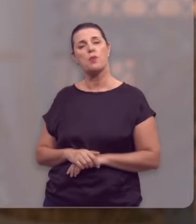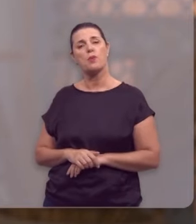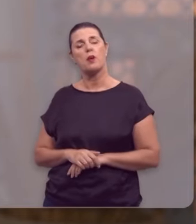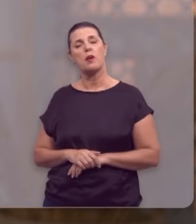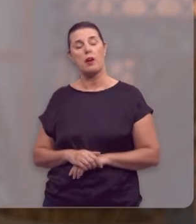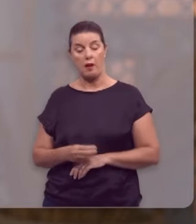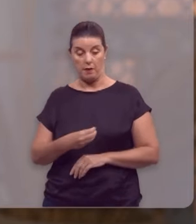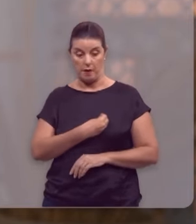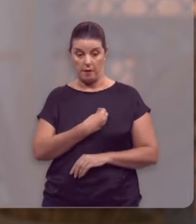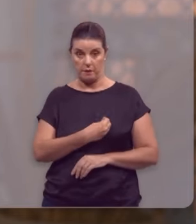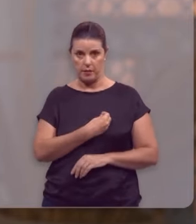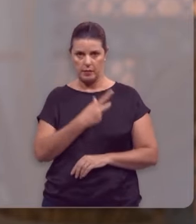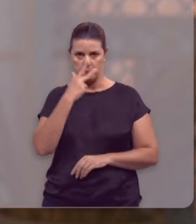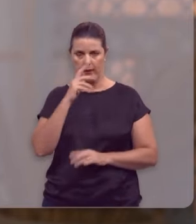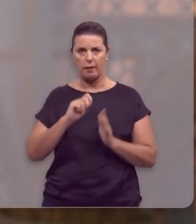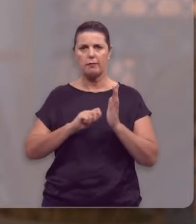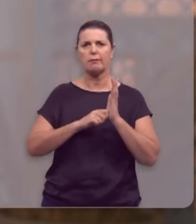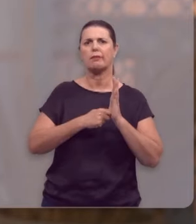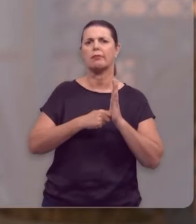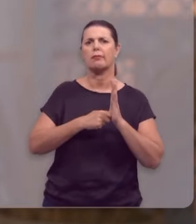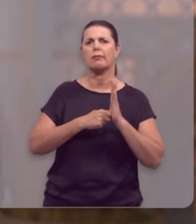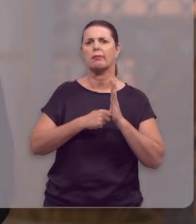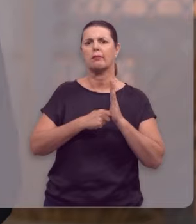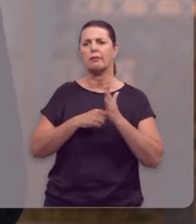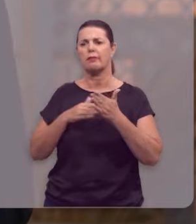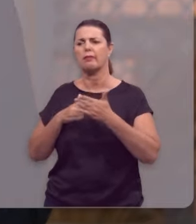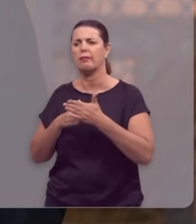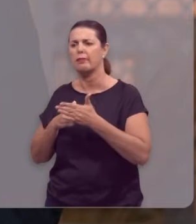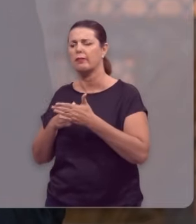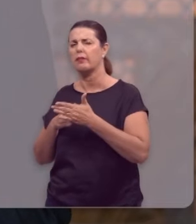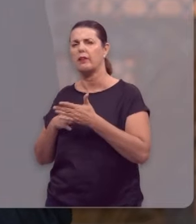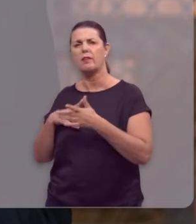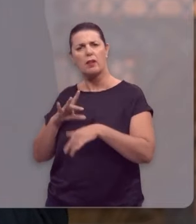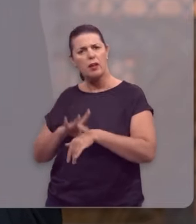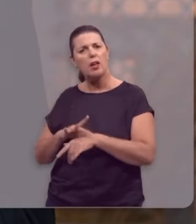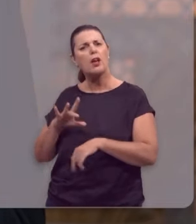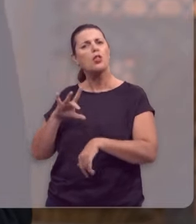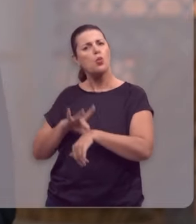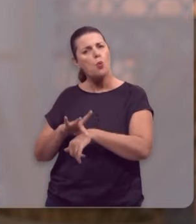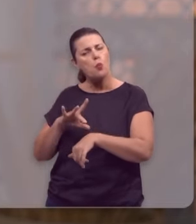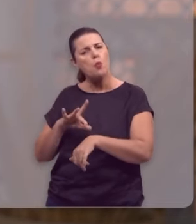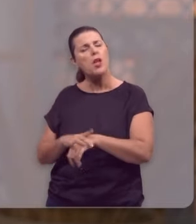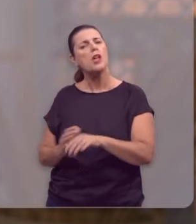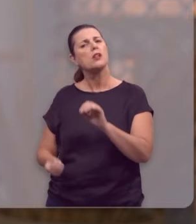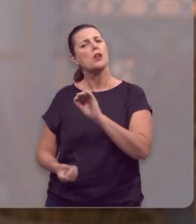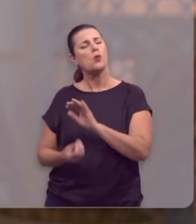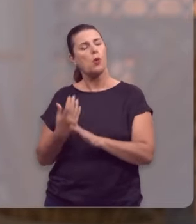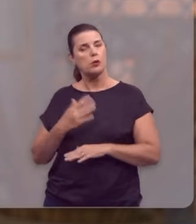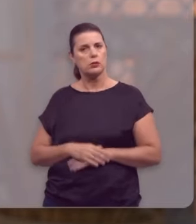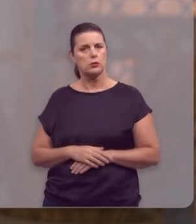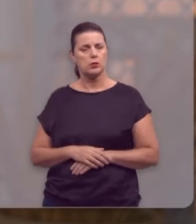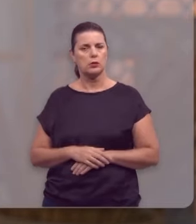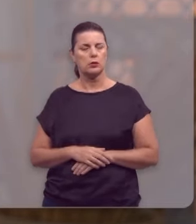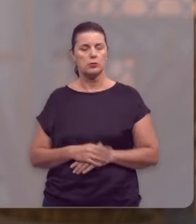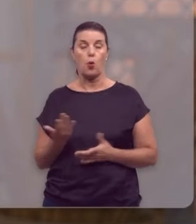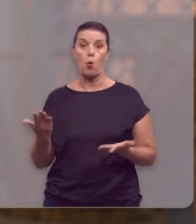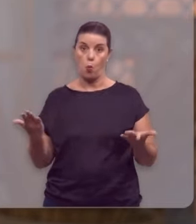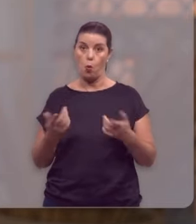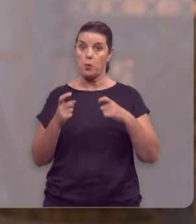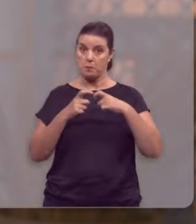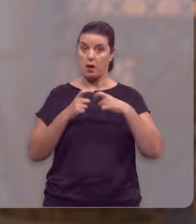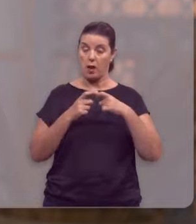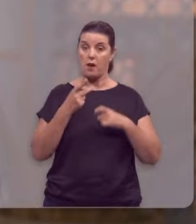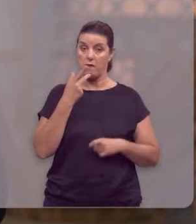A vida dela trava. Ela adoece. Hoje a medicina prova que